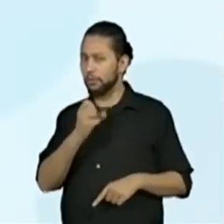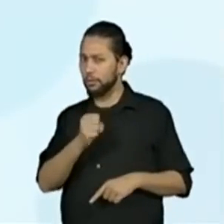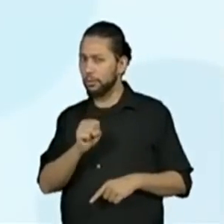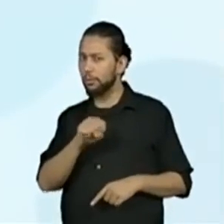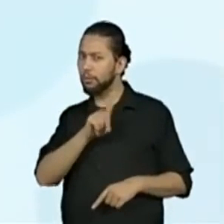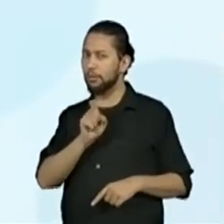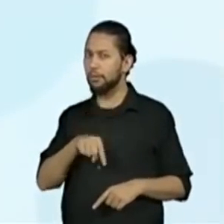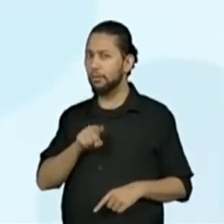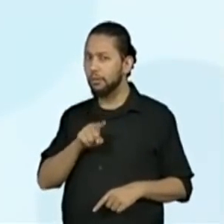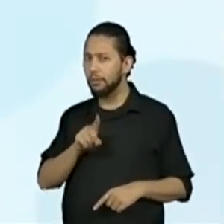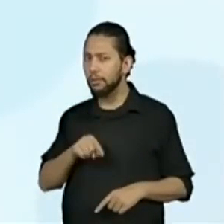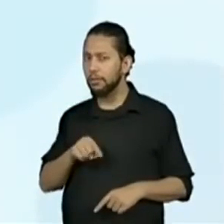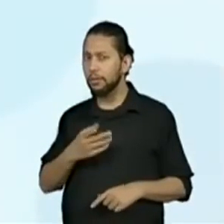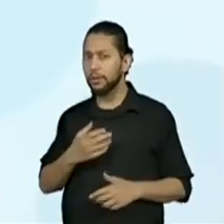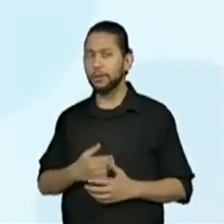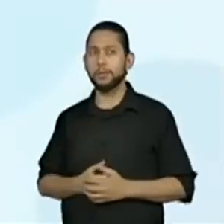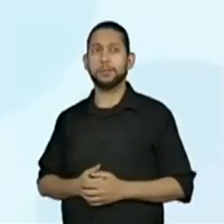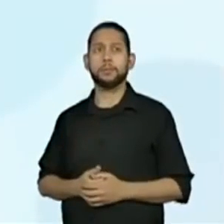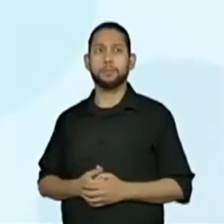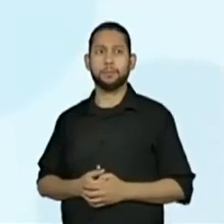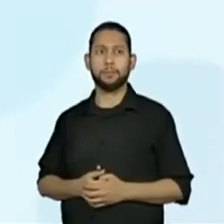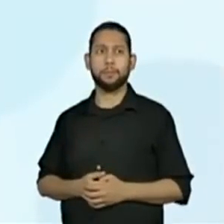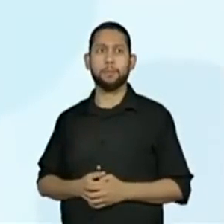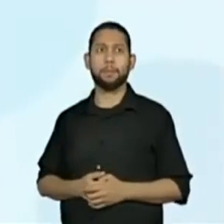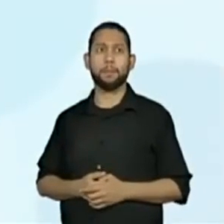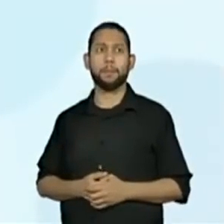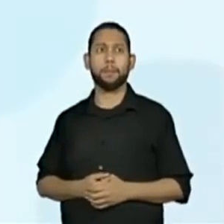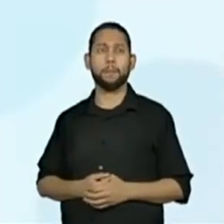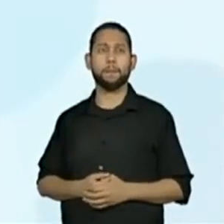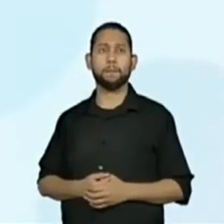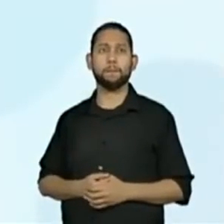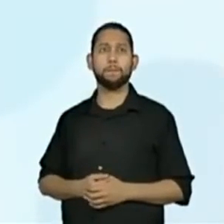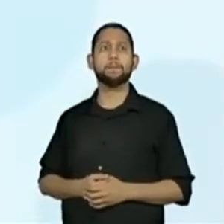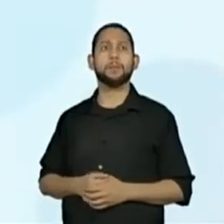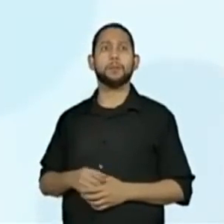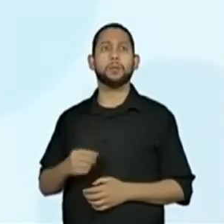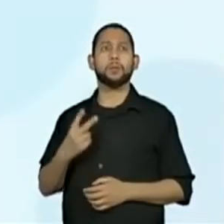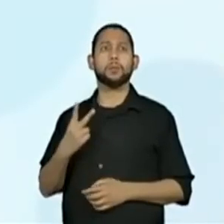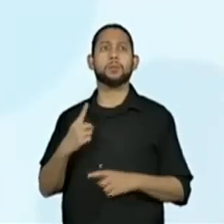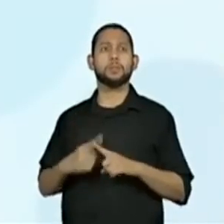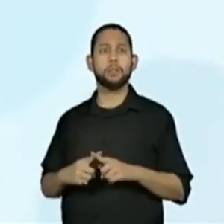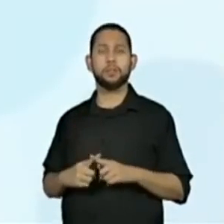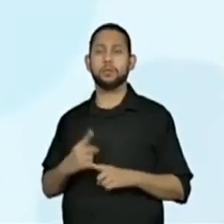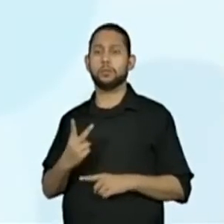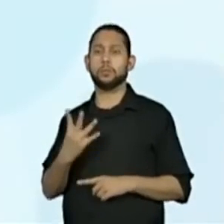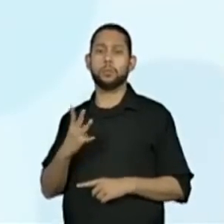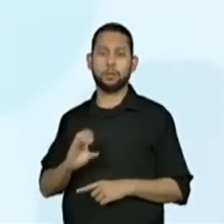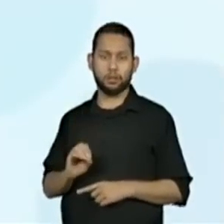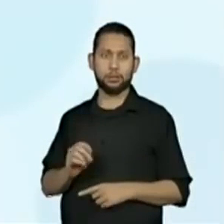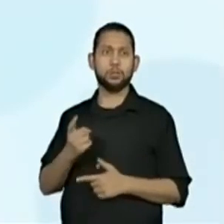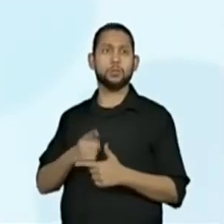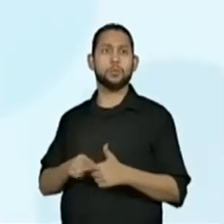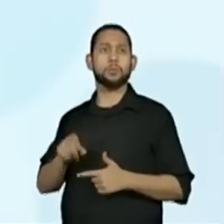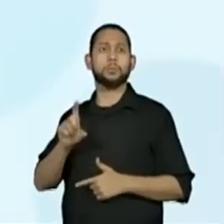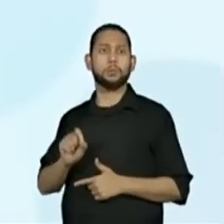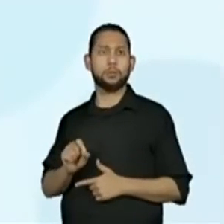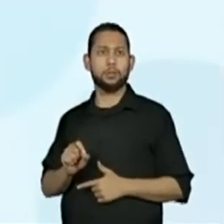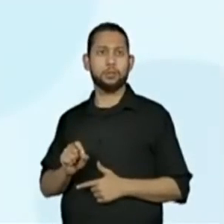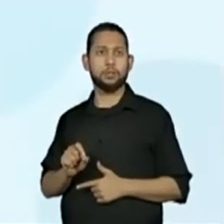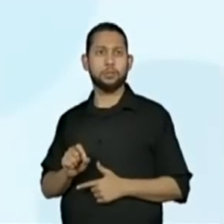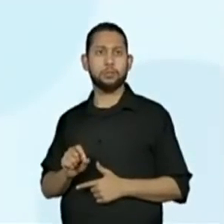descritas aqui, temos aqui um multiplicador 2 na frente. Duas vezes 240, dividido por 10.